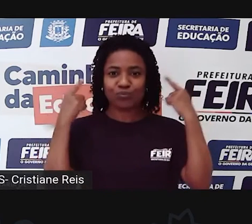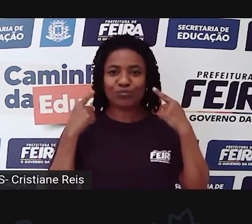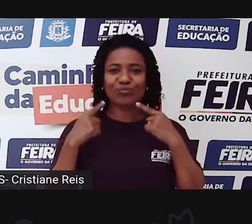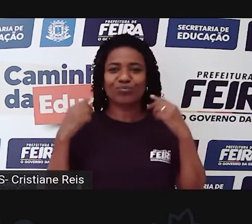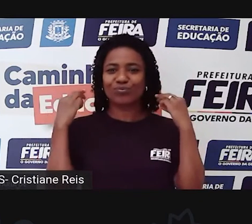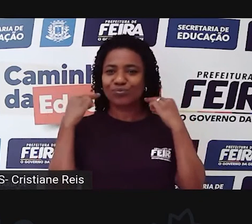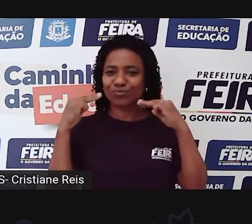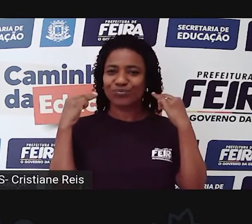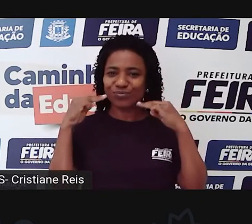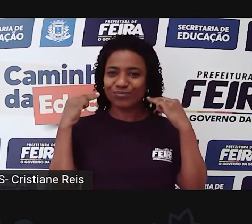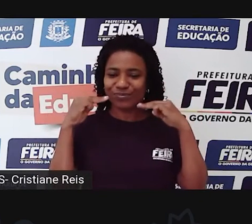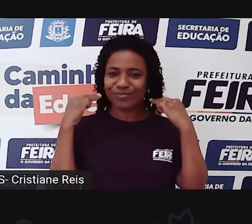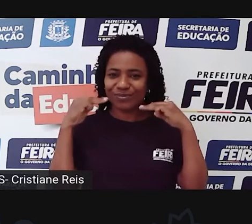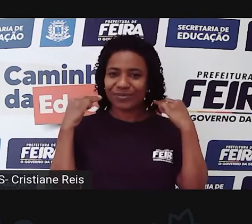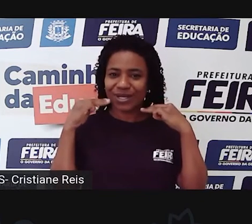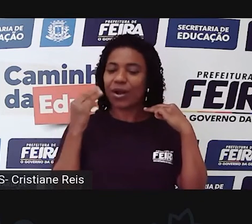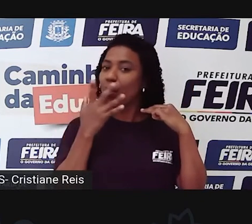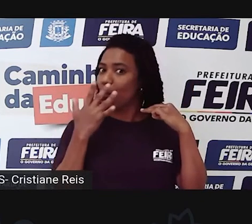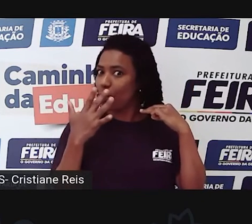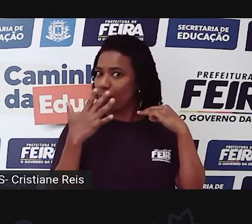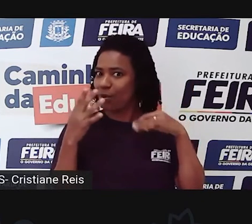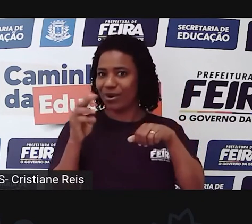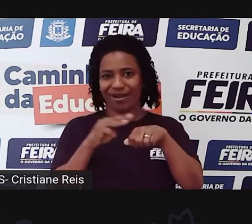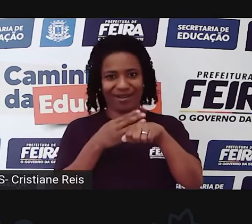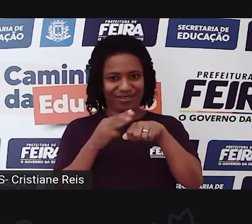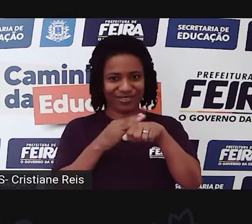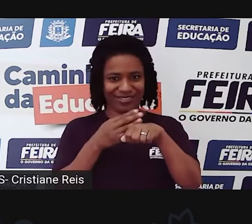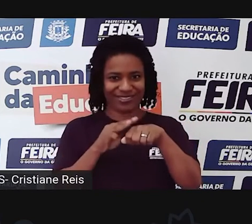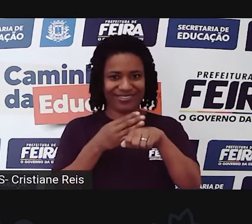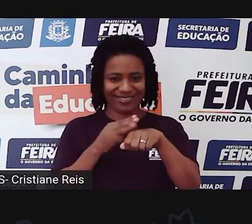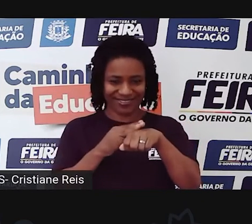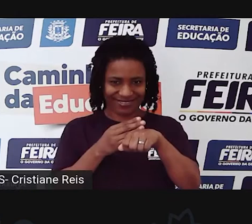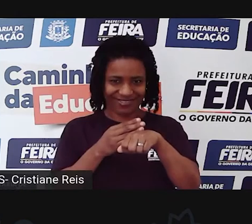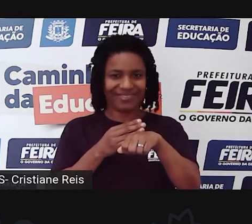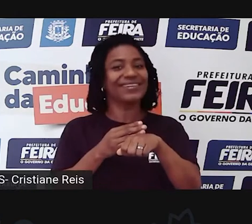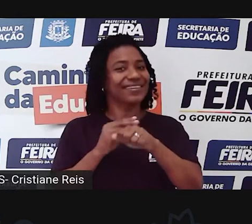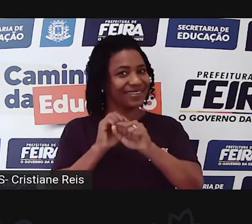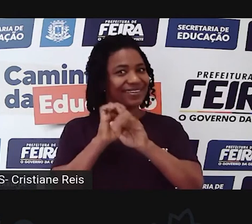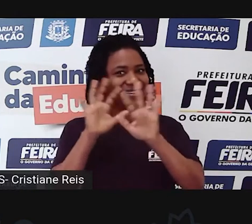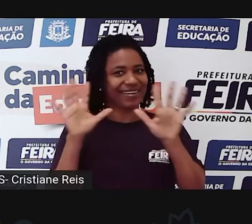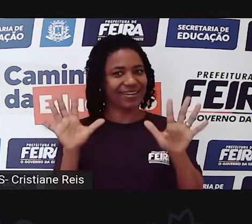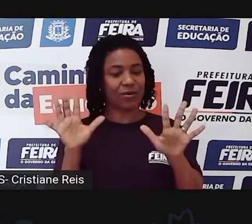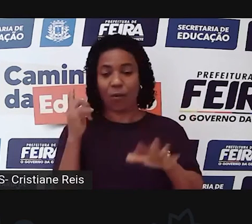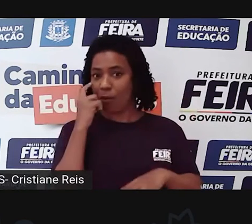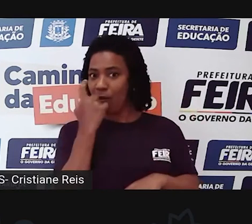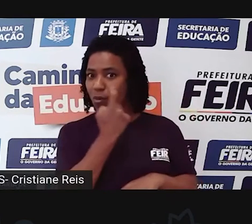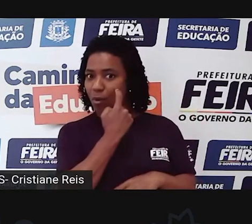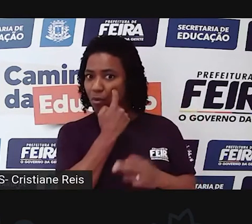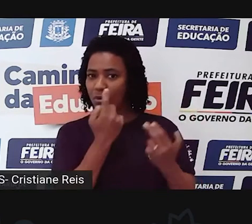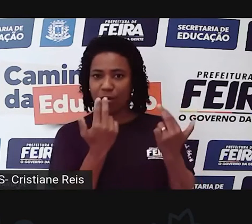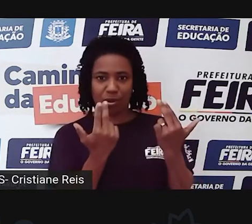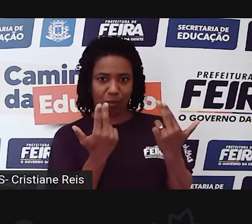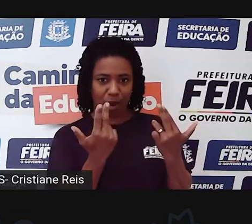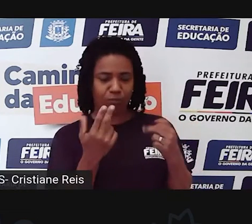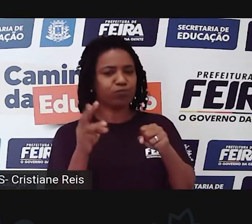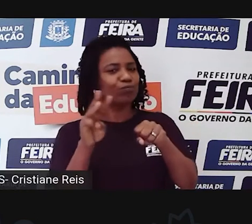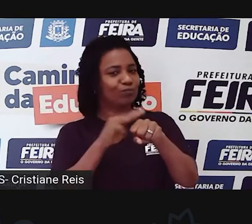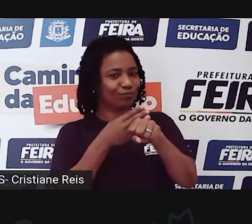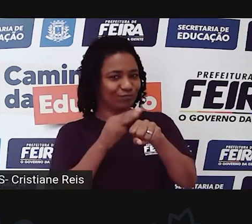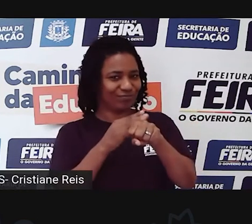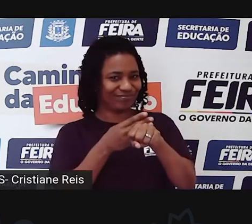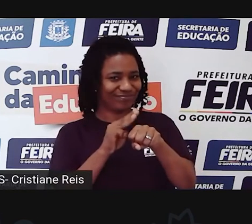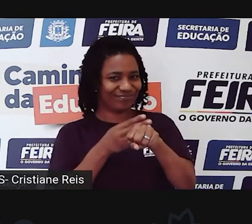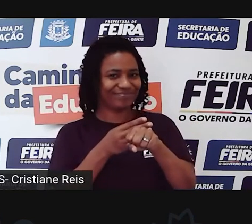tamanho médio e castanho claro. Meus olhos também são castanhos, como o meu cabelo. Minha